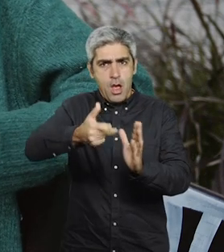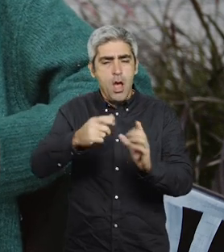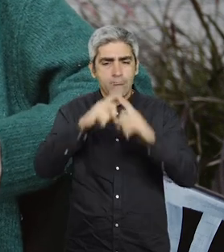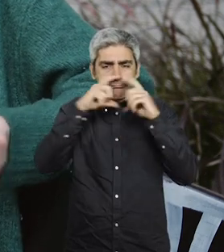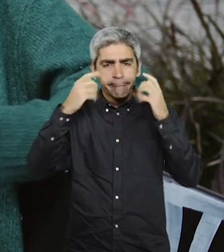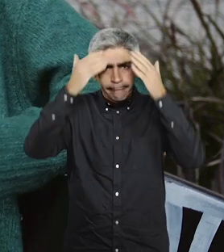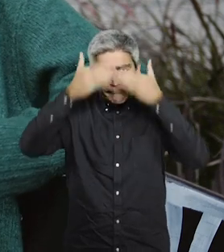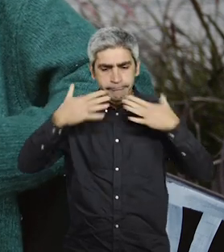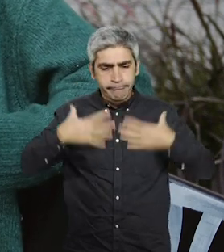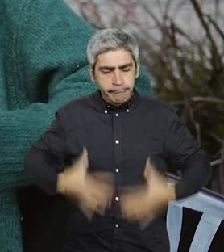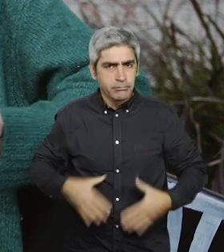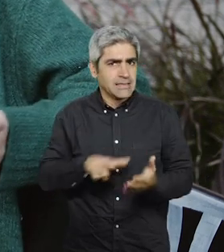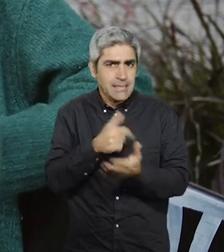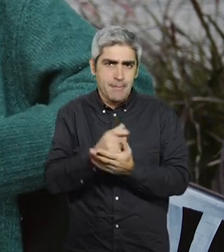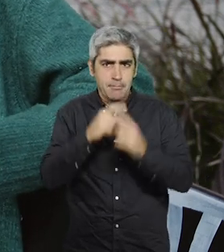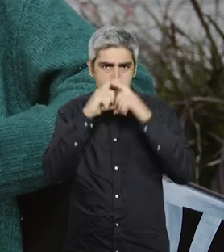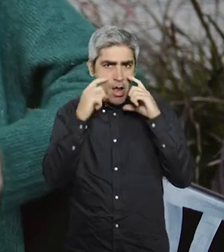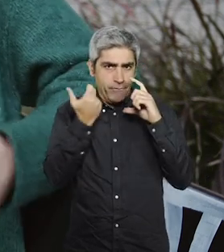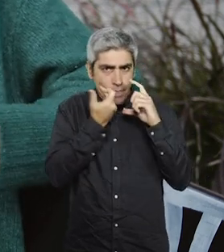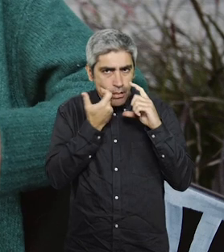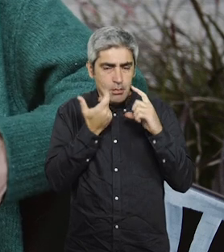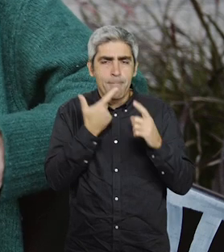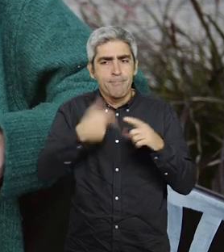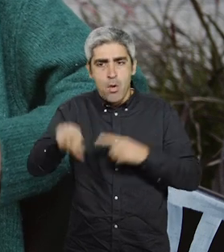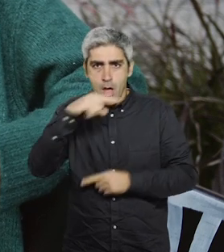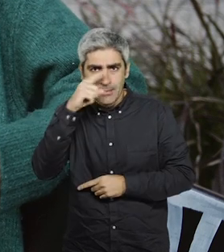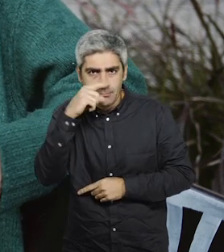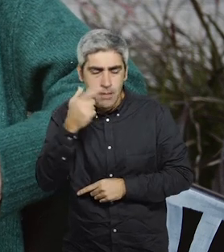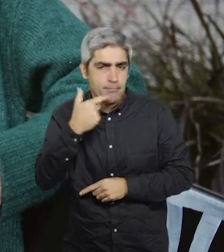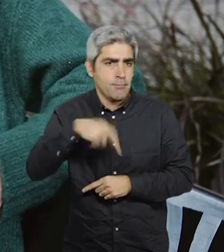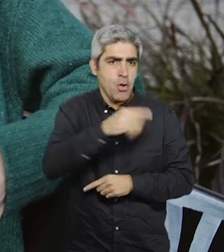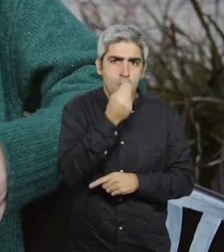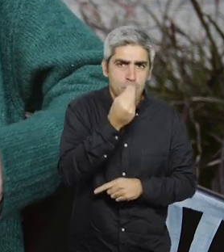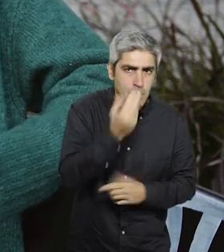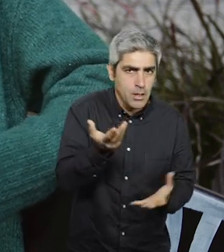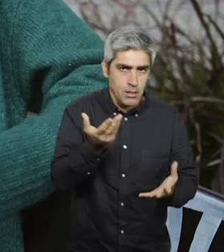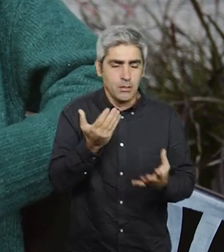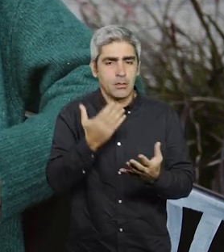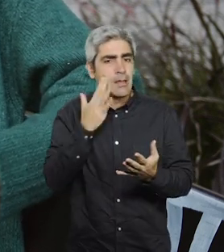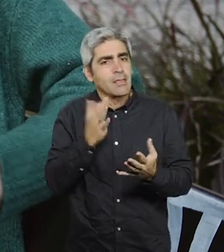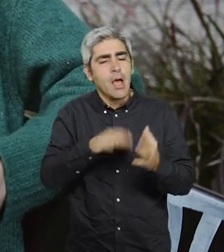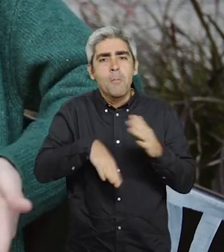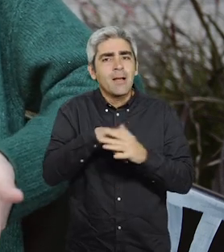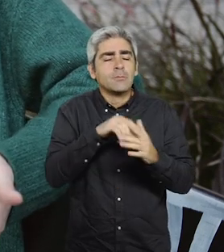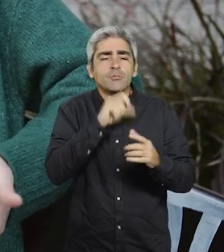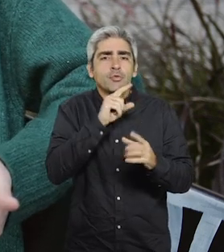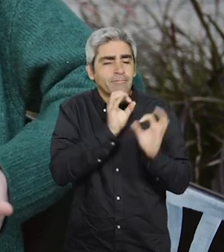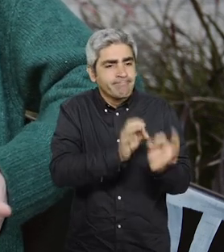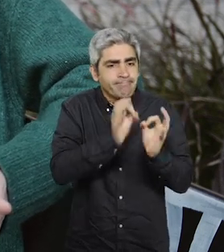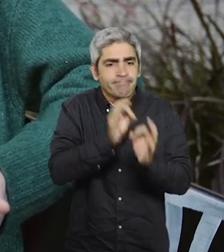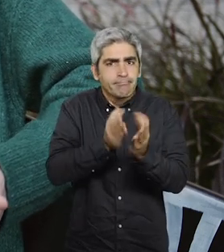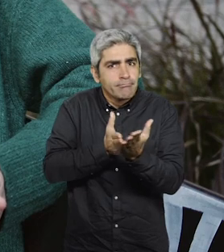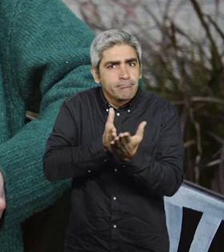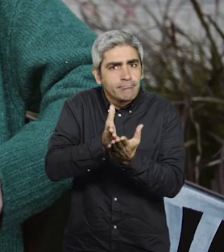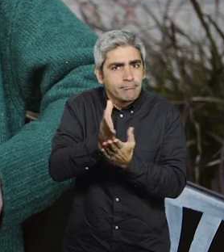equipados, sempre com as máscaras, sem poder ir à casa de banho, sem poder comer, de maneira a tentar manter ao máximo os